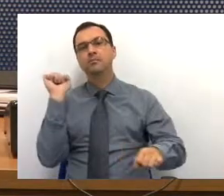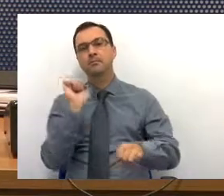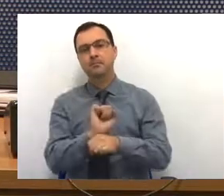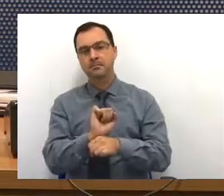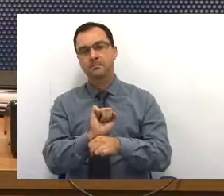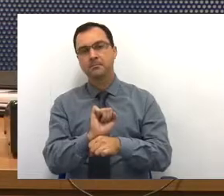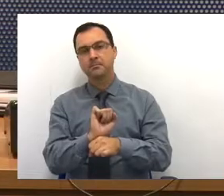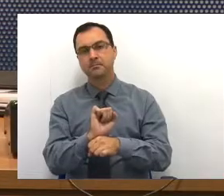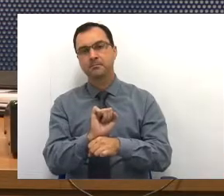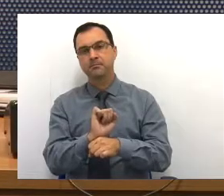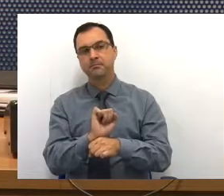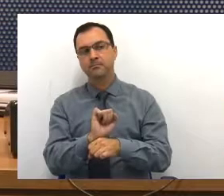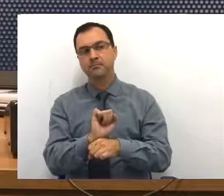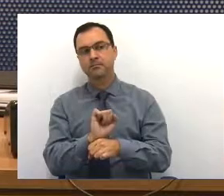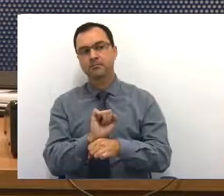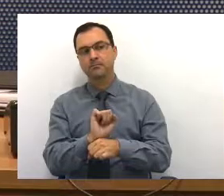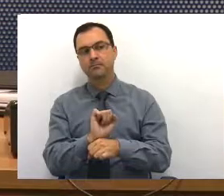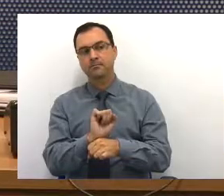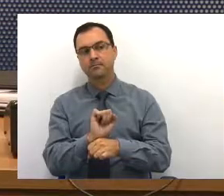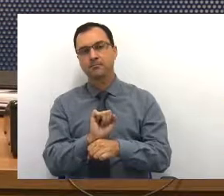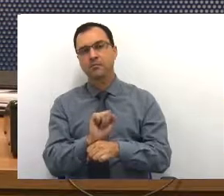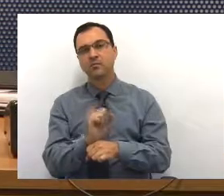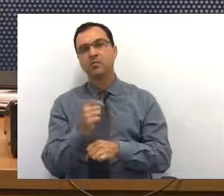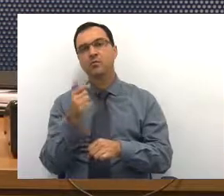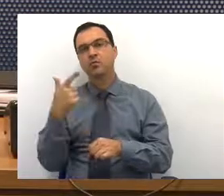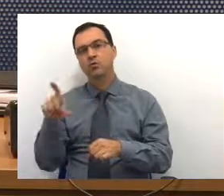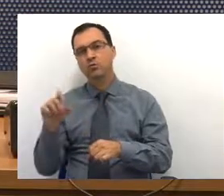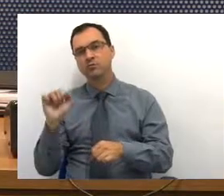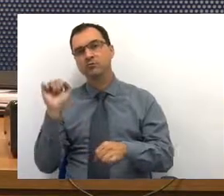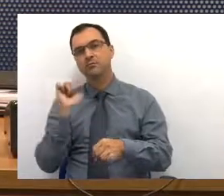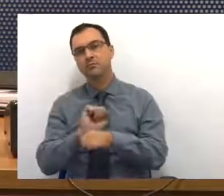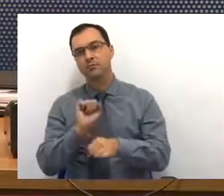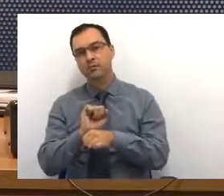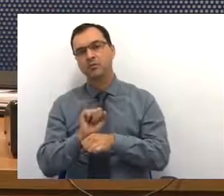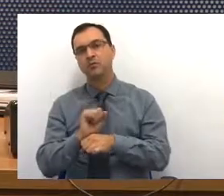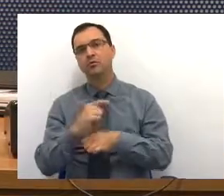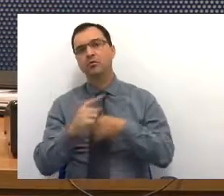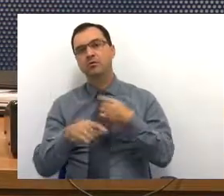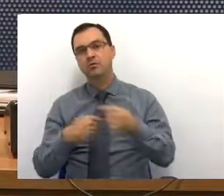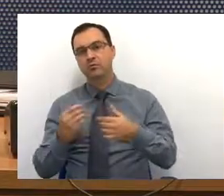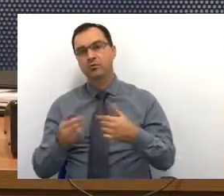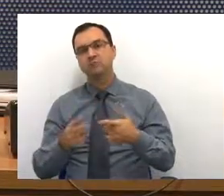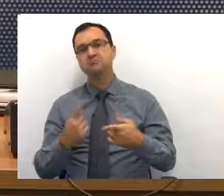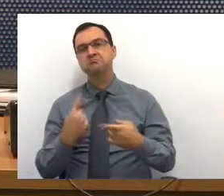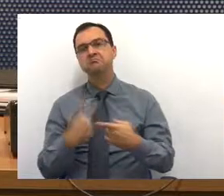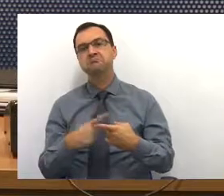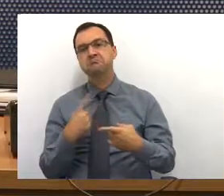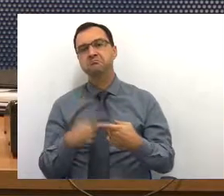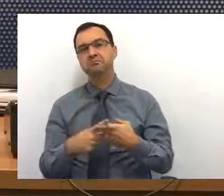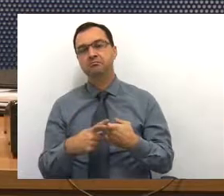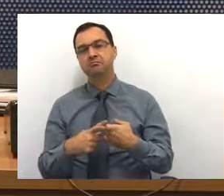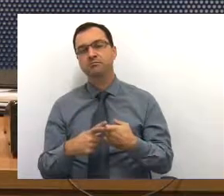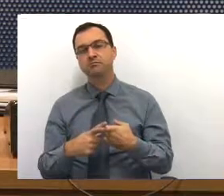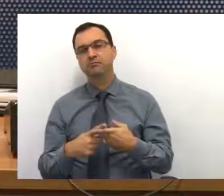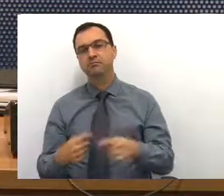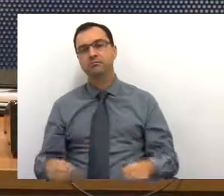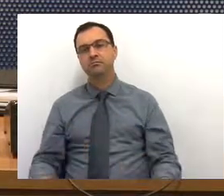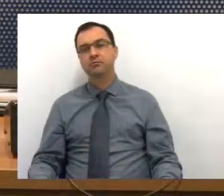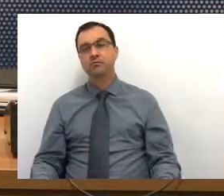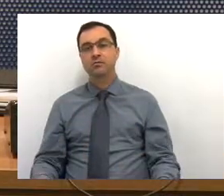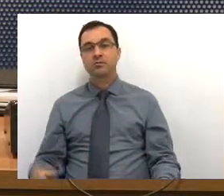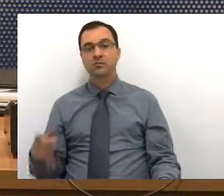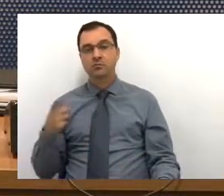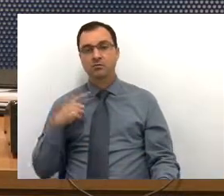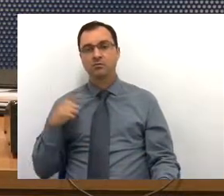e quais estiveram paradas e por qual motivo? Nós